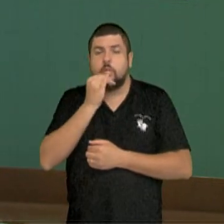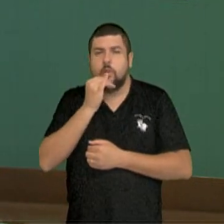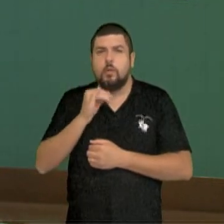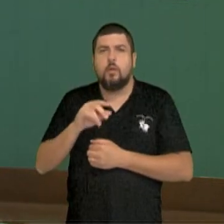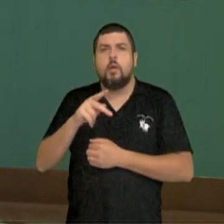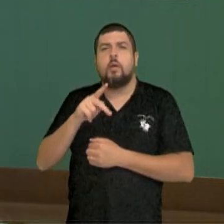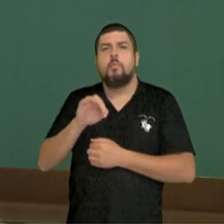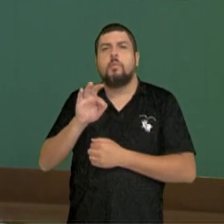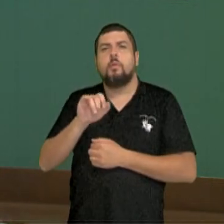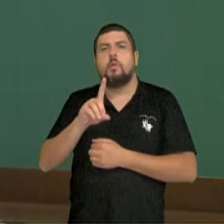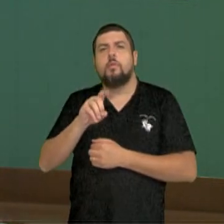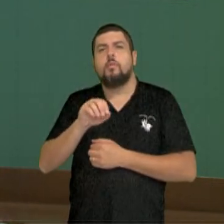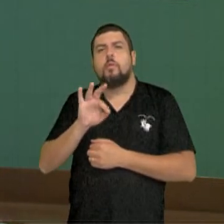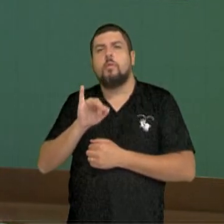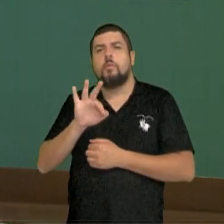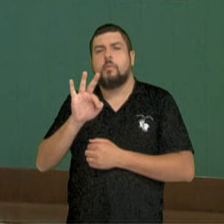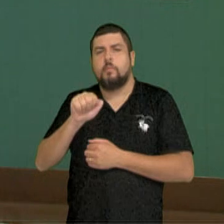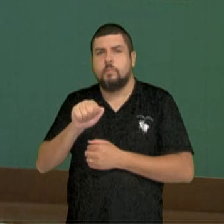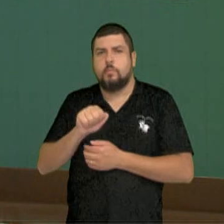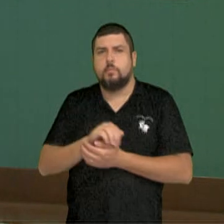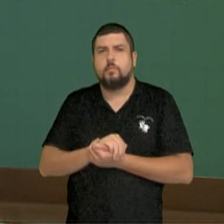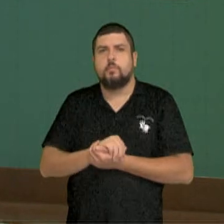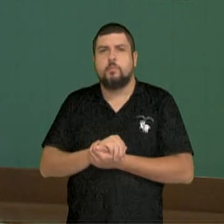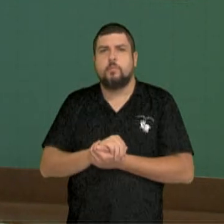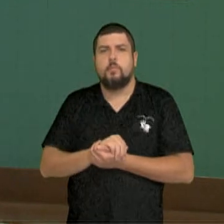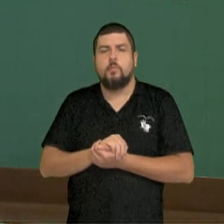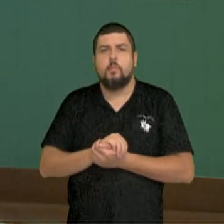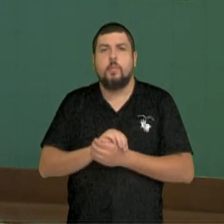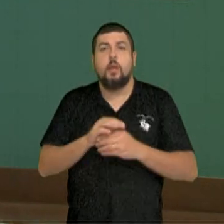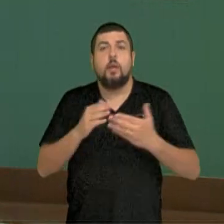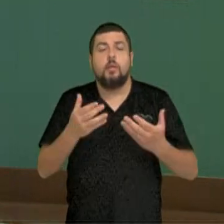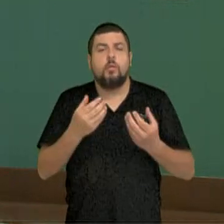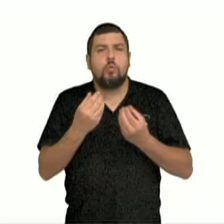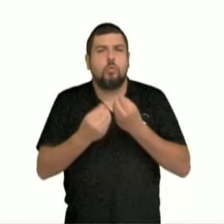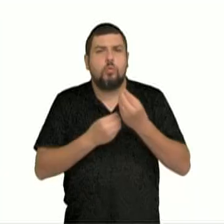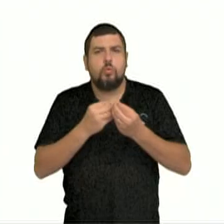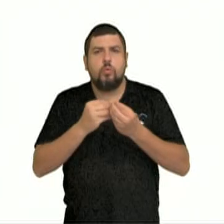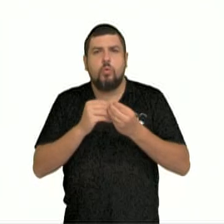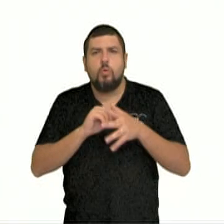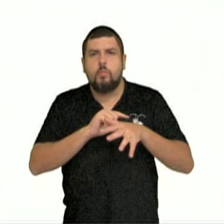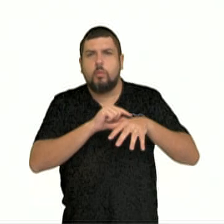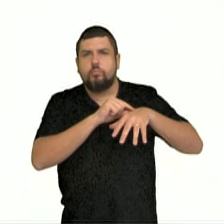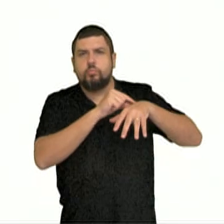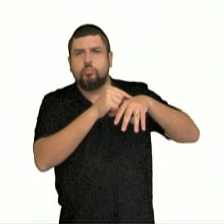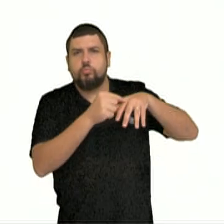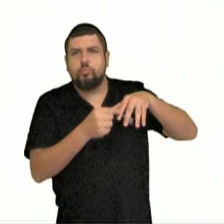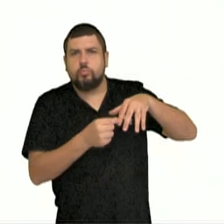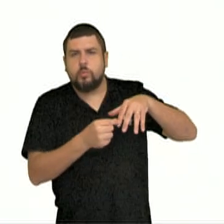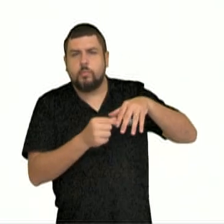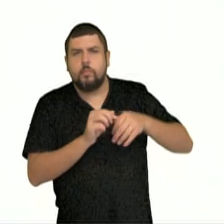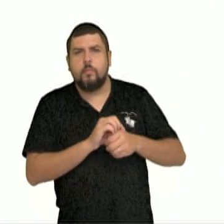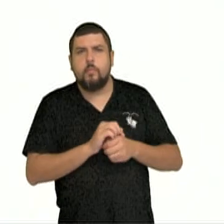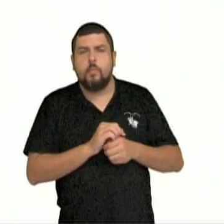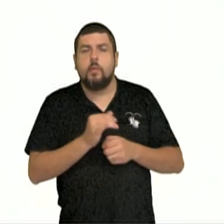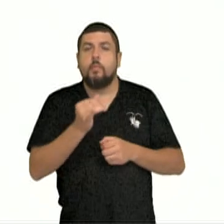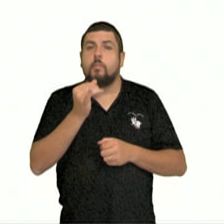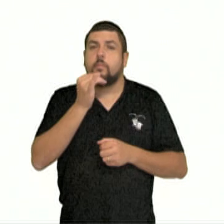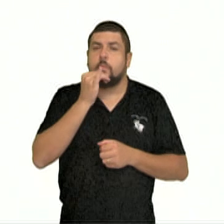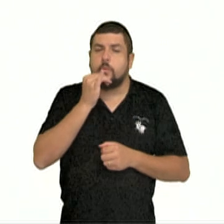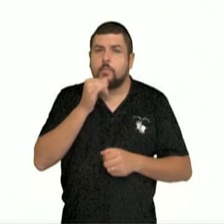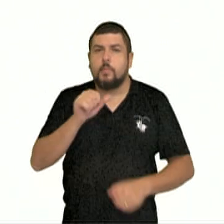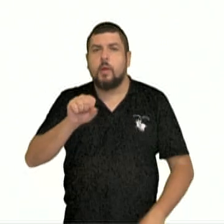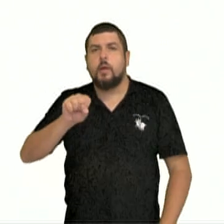Aqui a gente vai reparar a estrutura típica desses seres. Pegamos como exemplo uma samambaia.